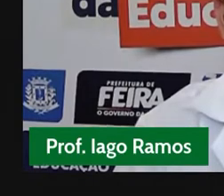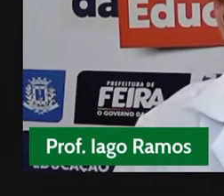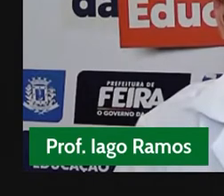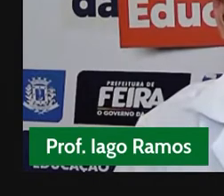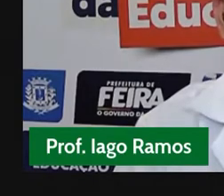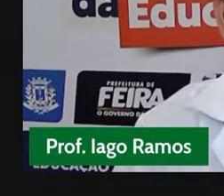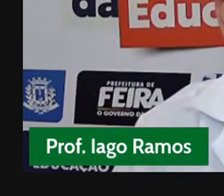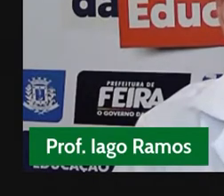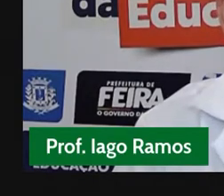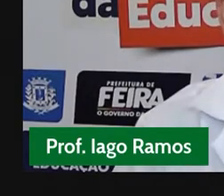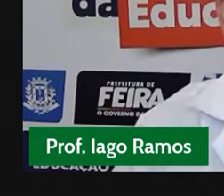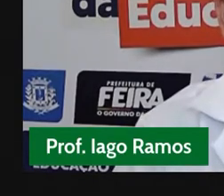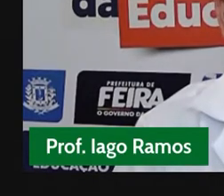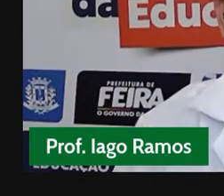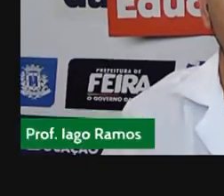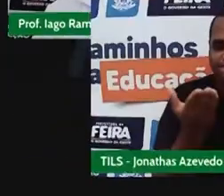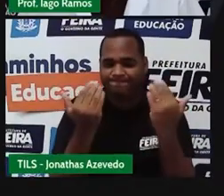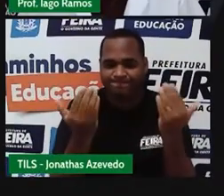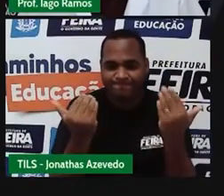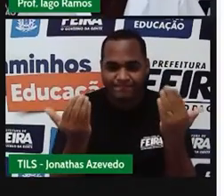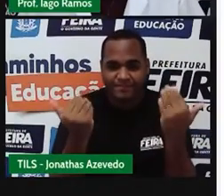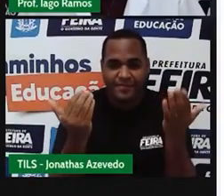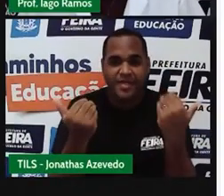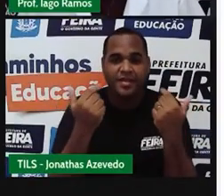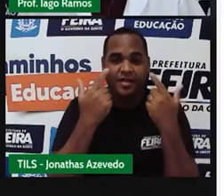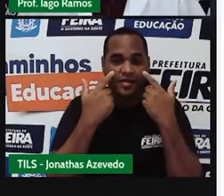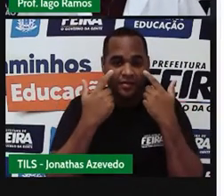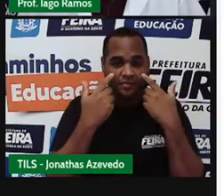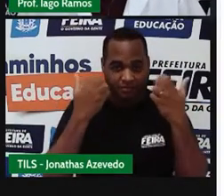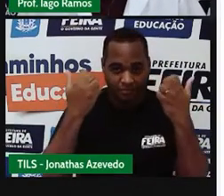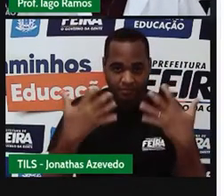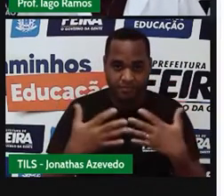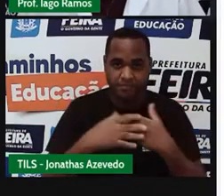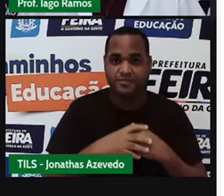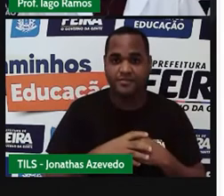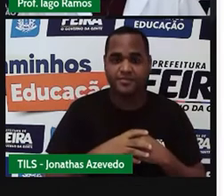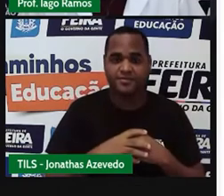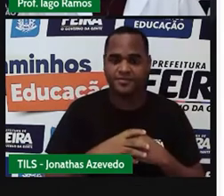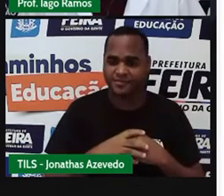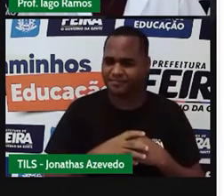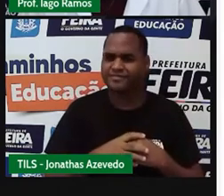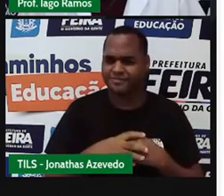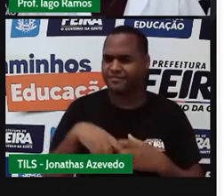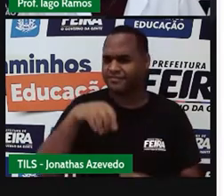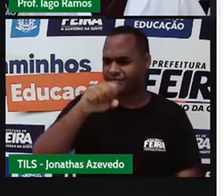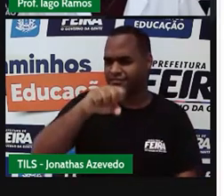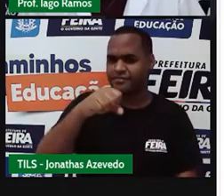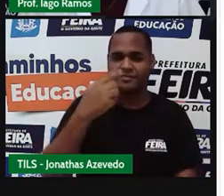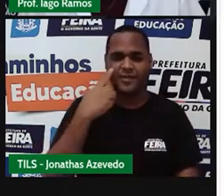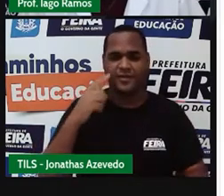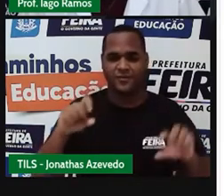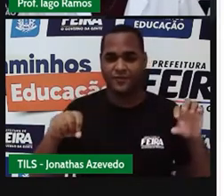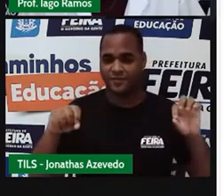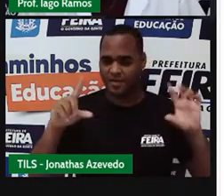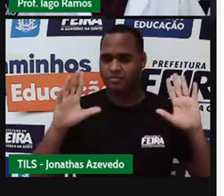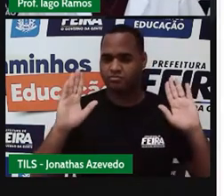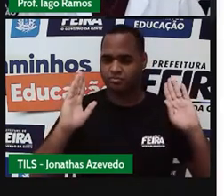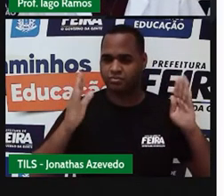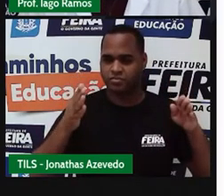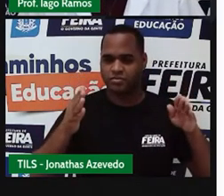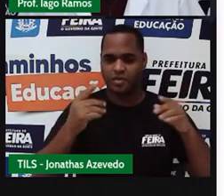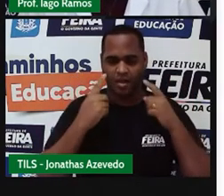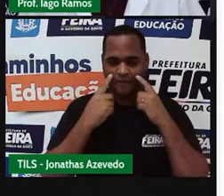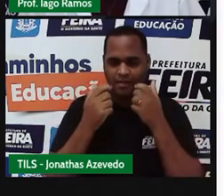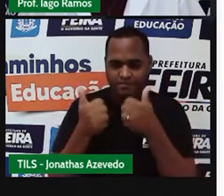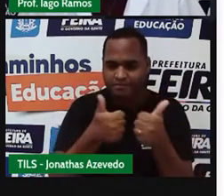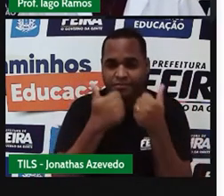estudante. Então vem, vem comigo, tá? É isso aí, a tela já chegou para você, olha só